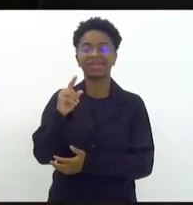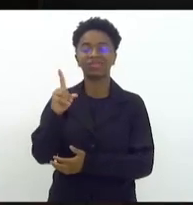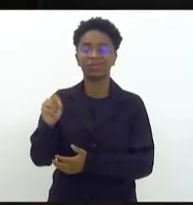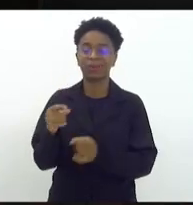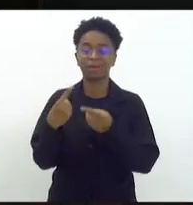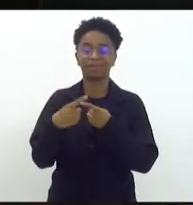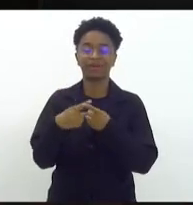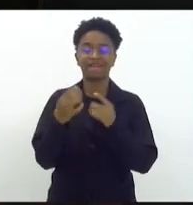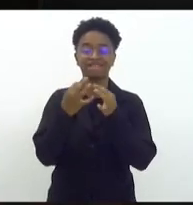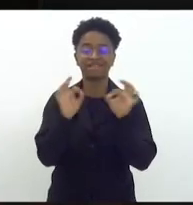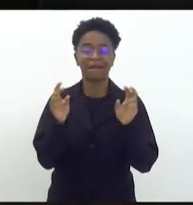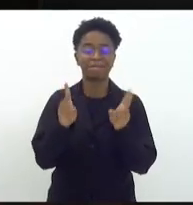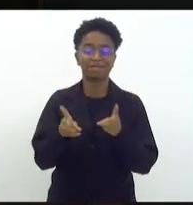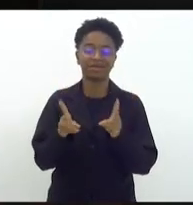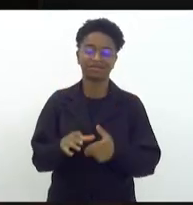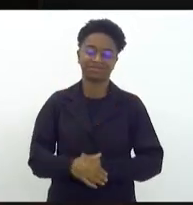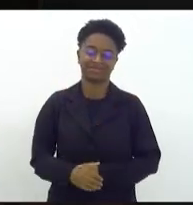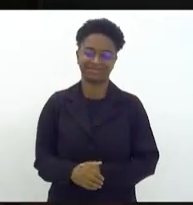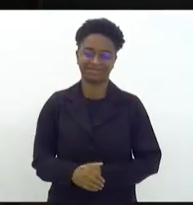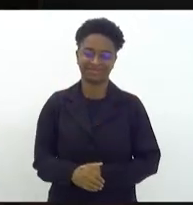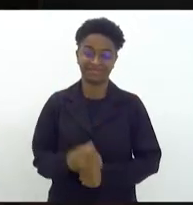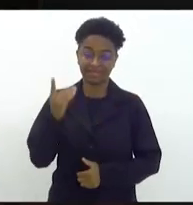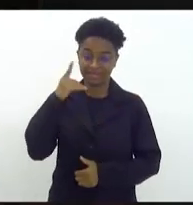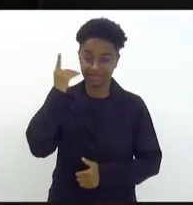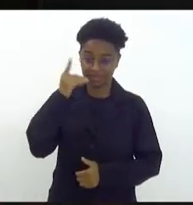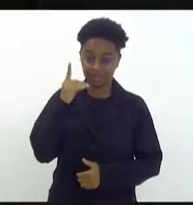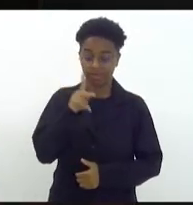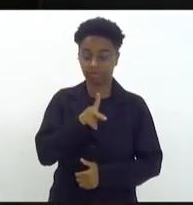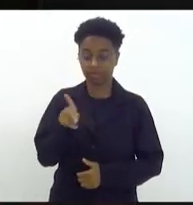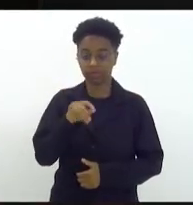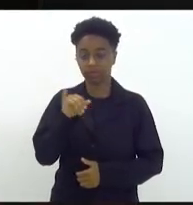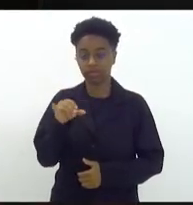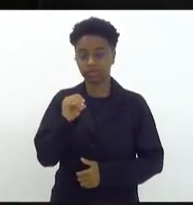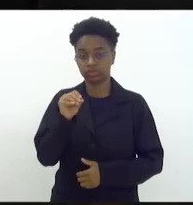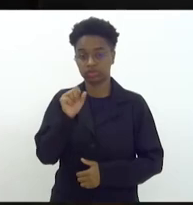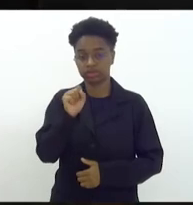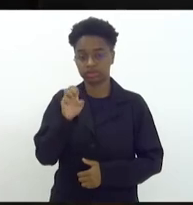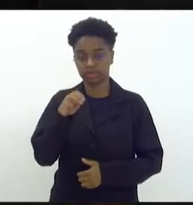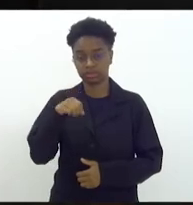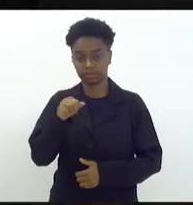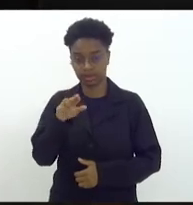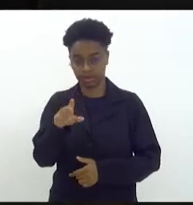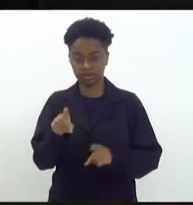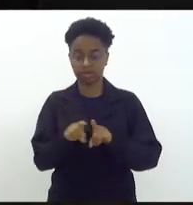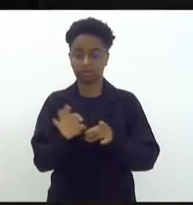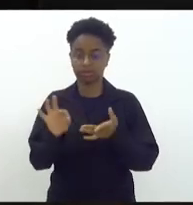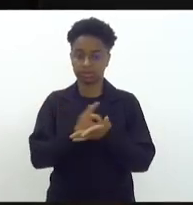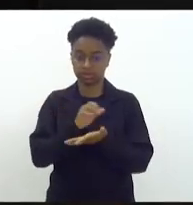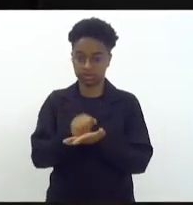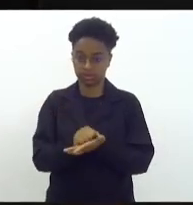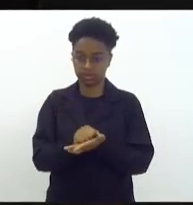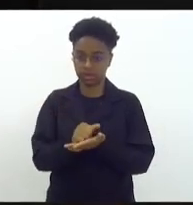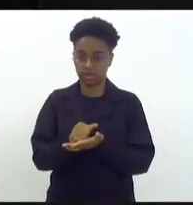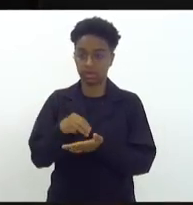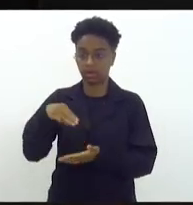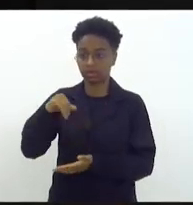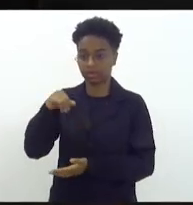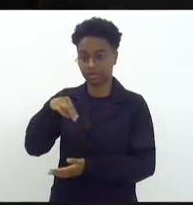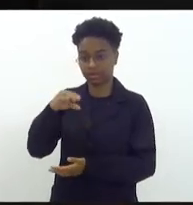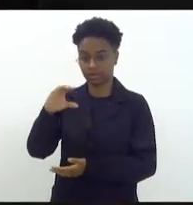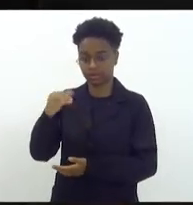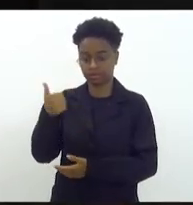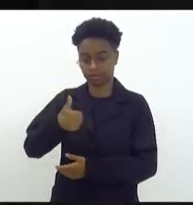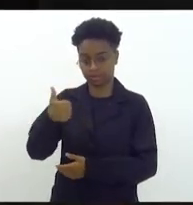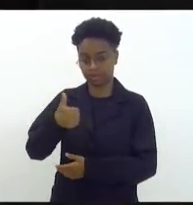Caiado. o deputado professor Josimar, que já estava inscrito. Isso foi do Mink. O Mink é o primeiro. Isso.